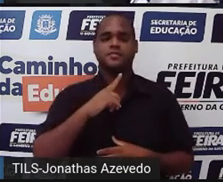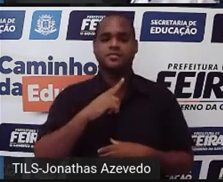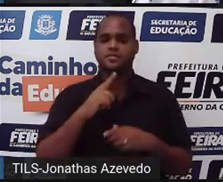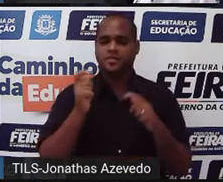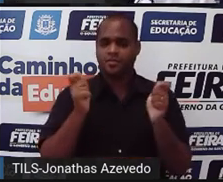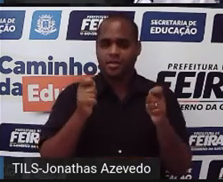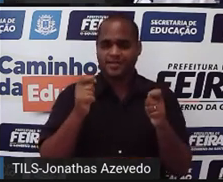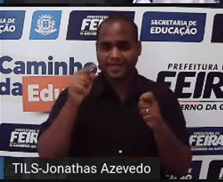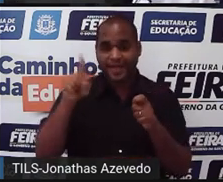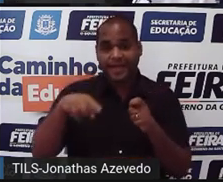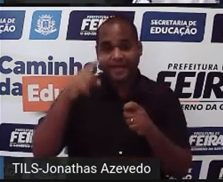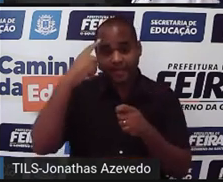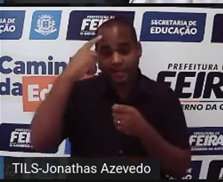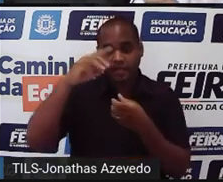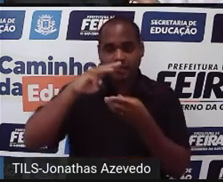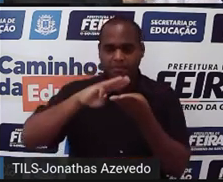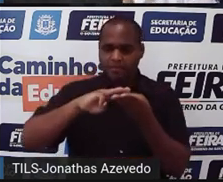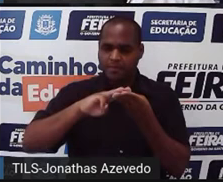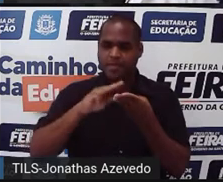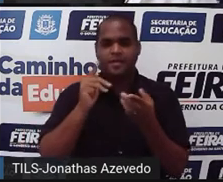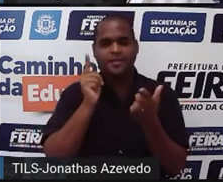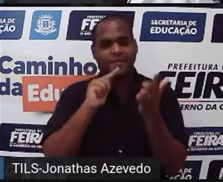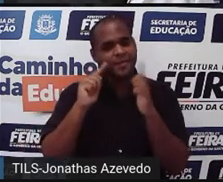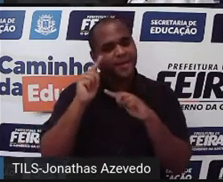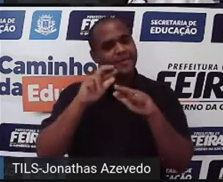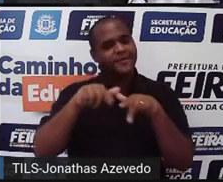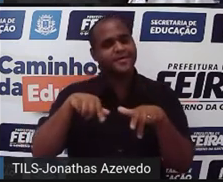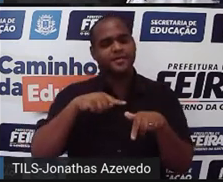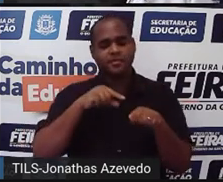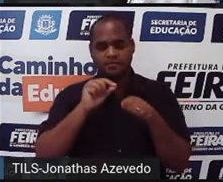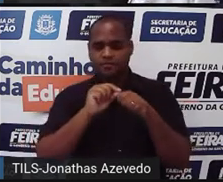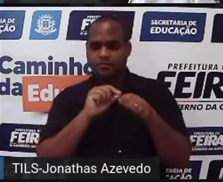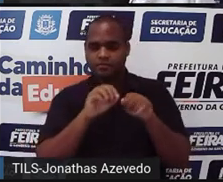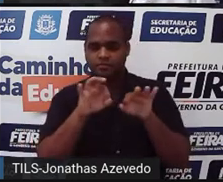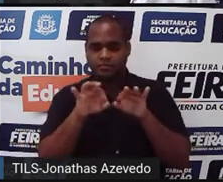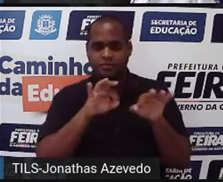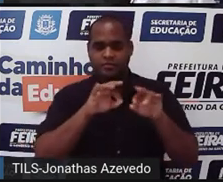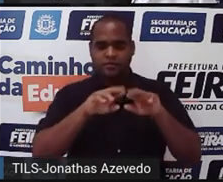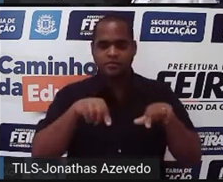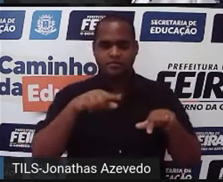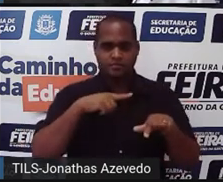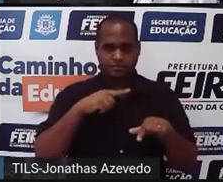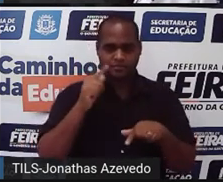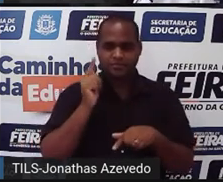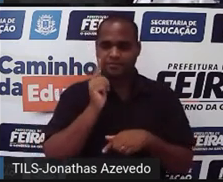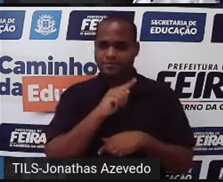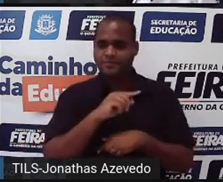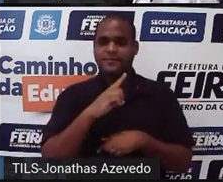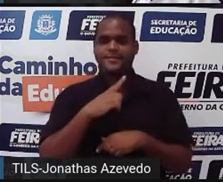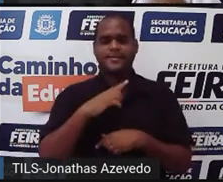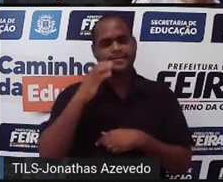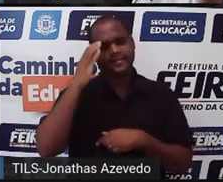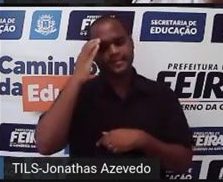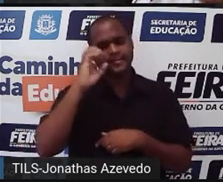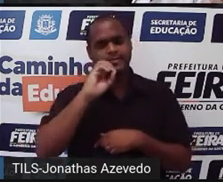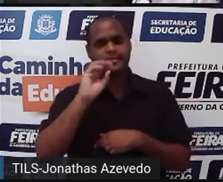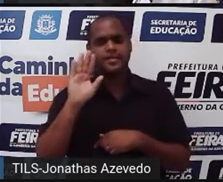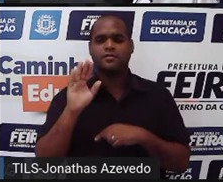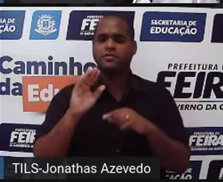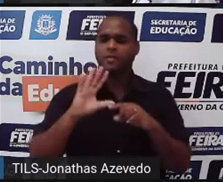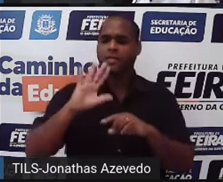gente tem em matemática, quando dá para fazer, né? Para interpretar um